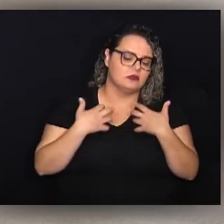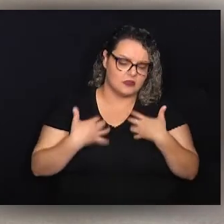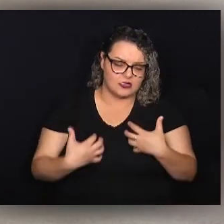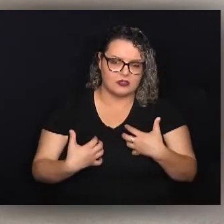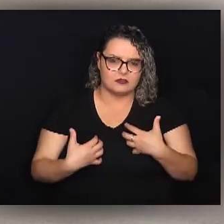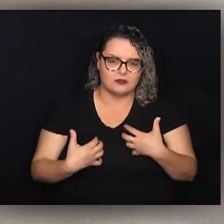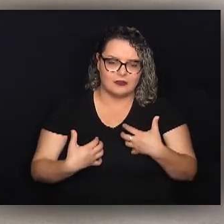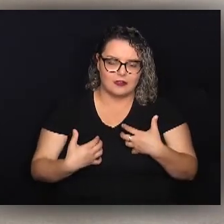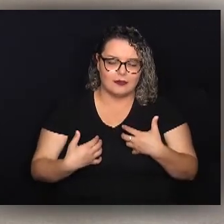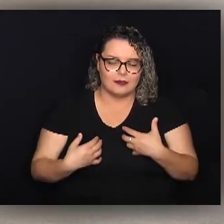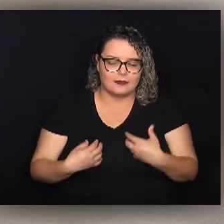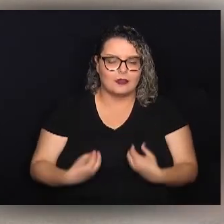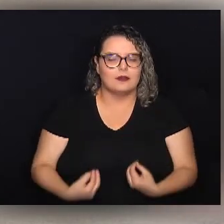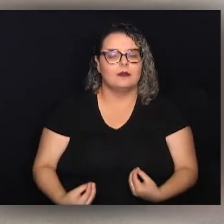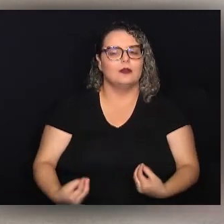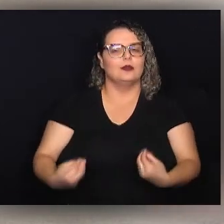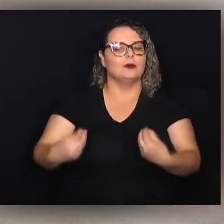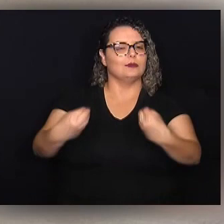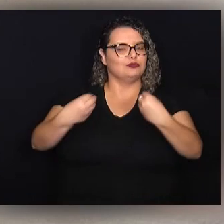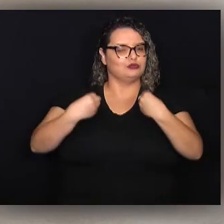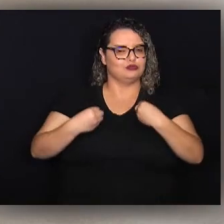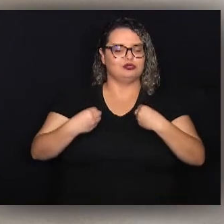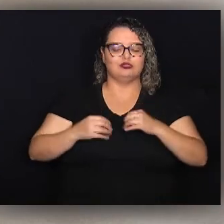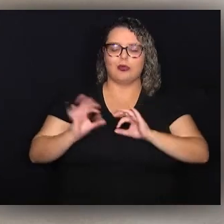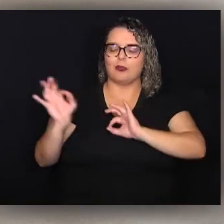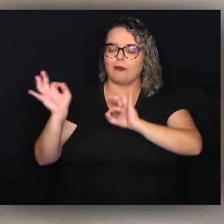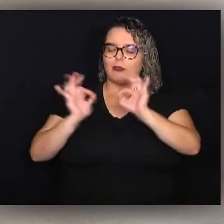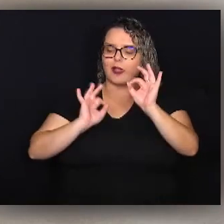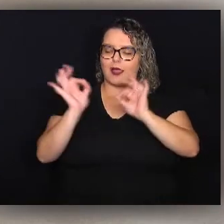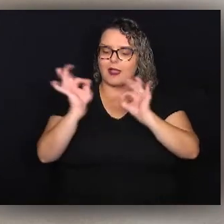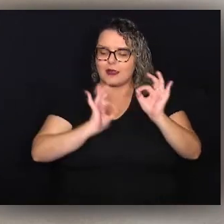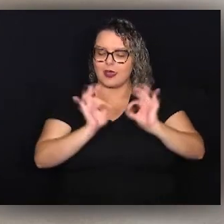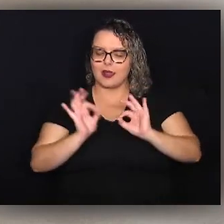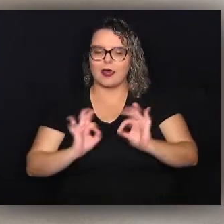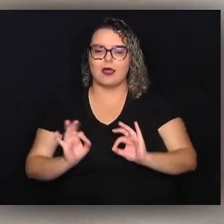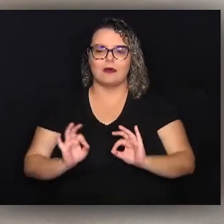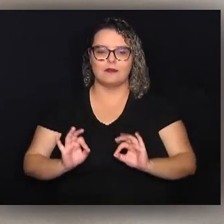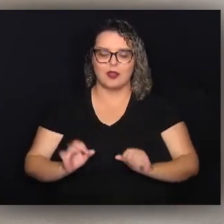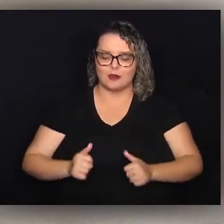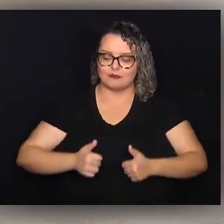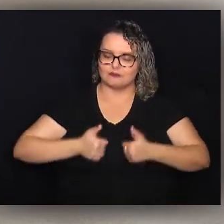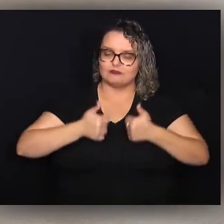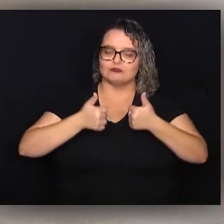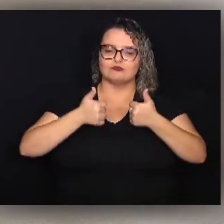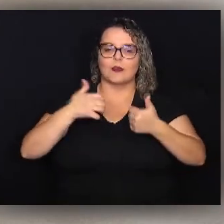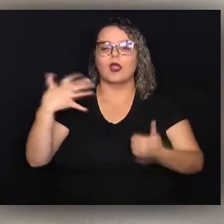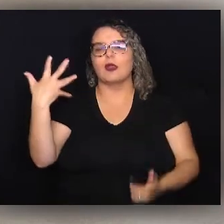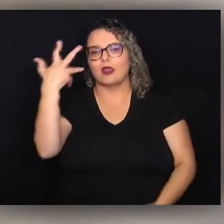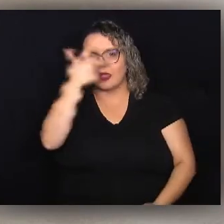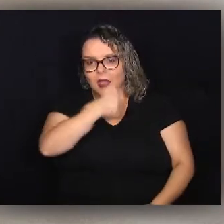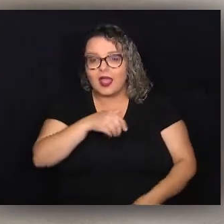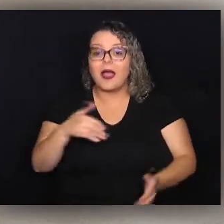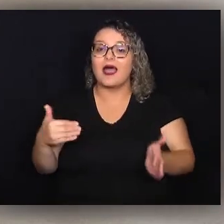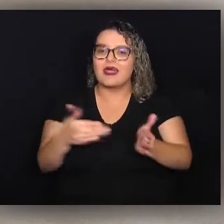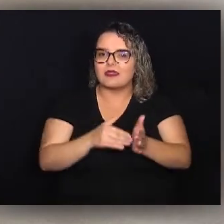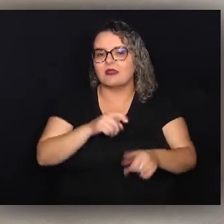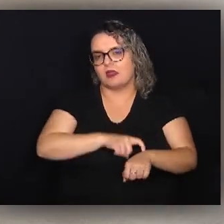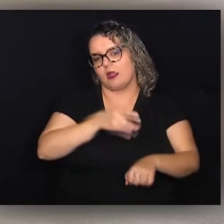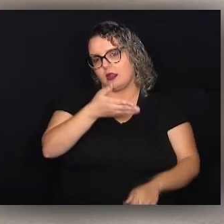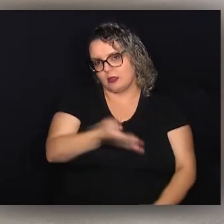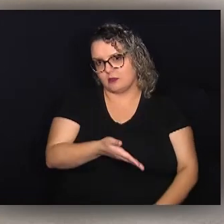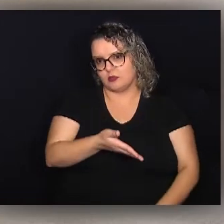tomar um banho de loja, vamos dizer assim, para torná-la bela, ainda que naquele